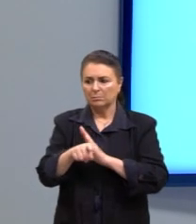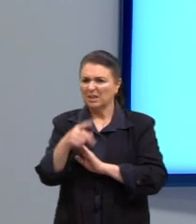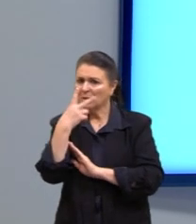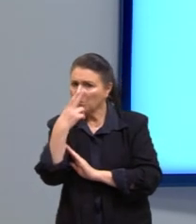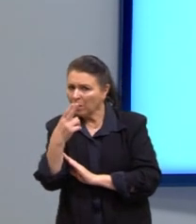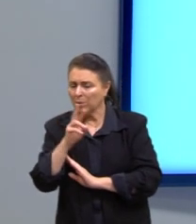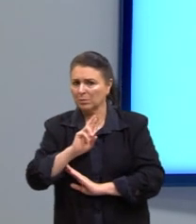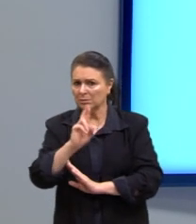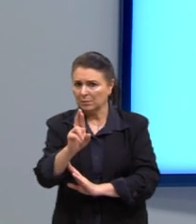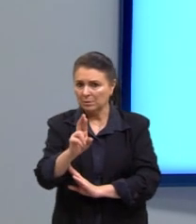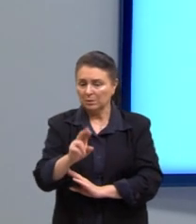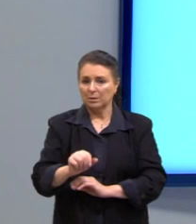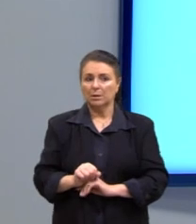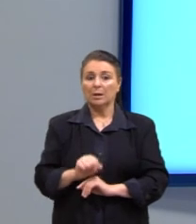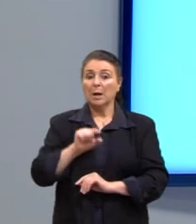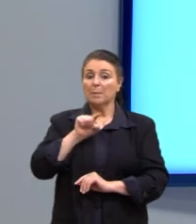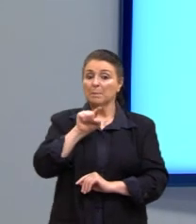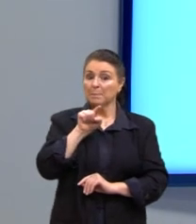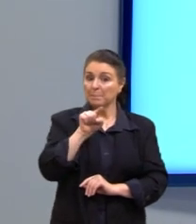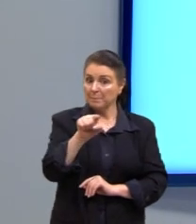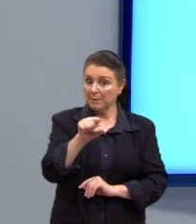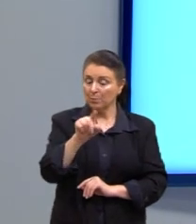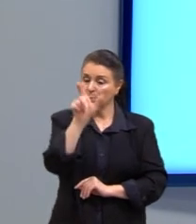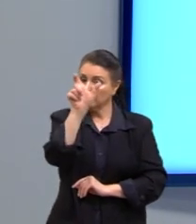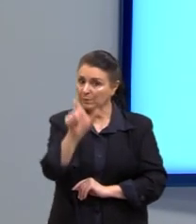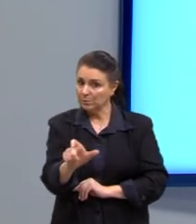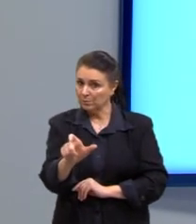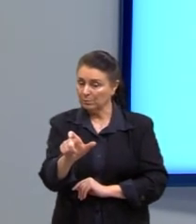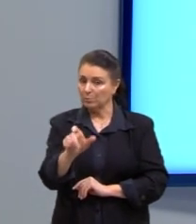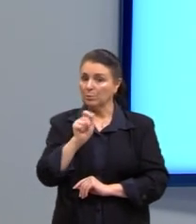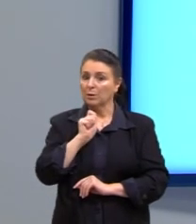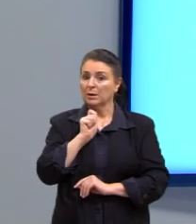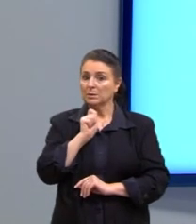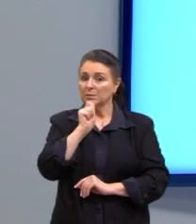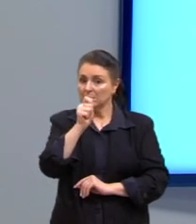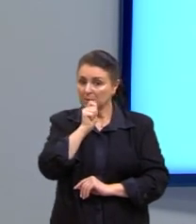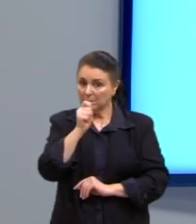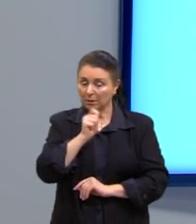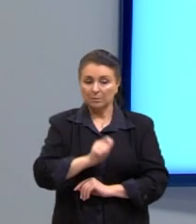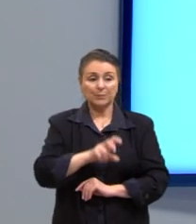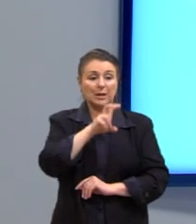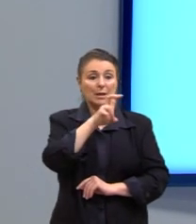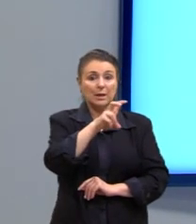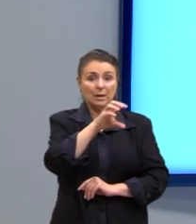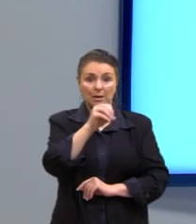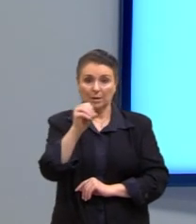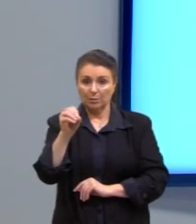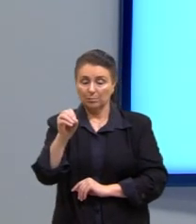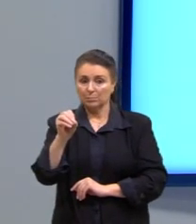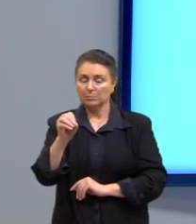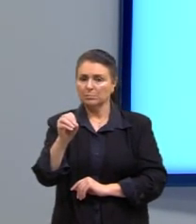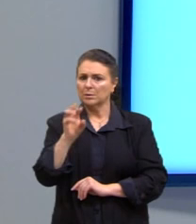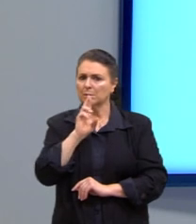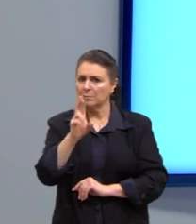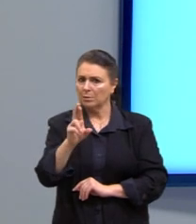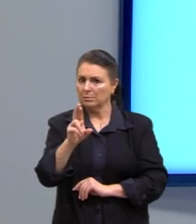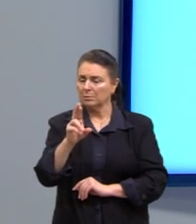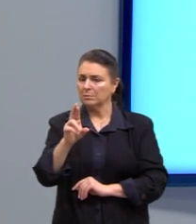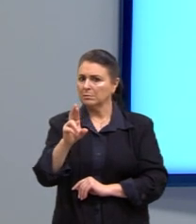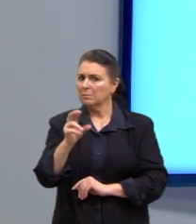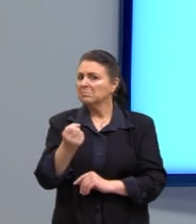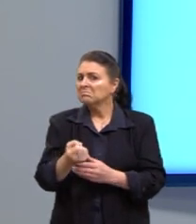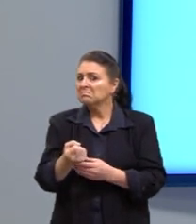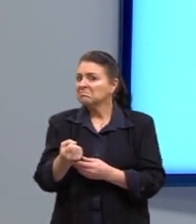dos mil entrevistados, 500 tiveram a mesma resposta. Esse 500